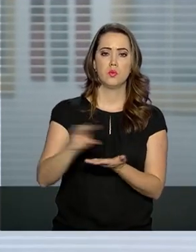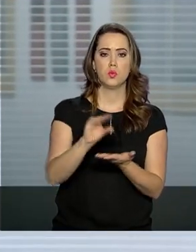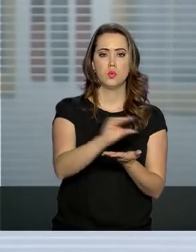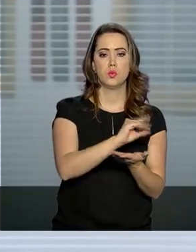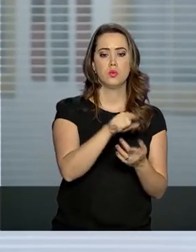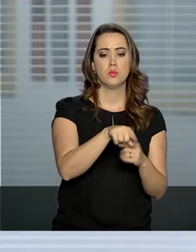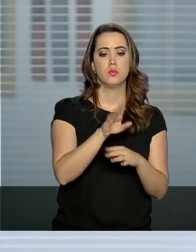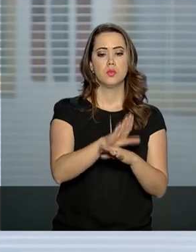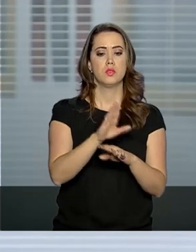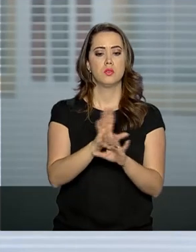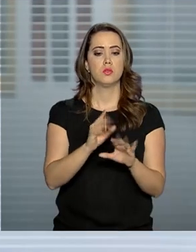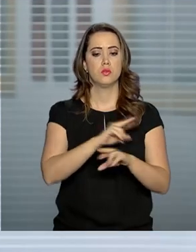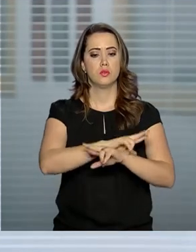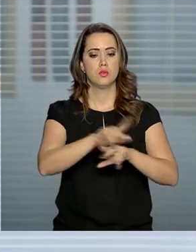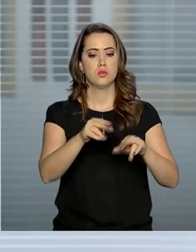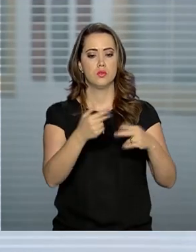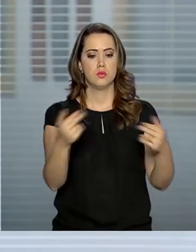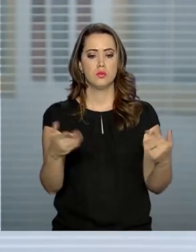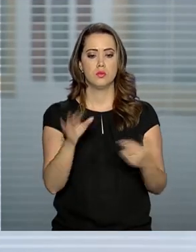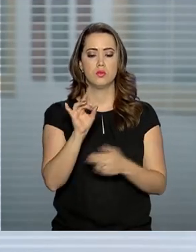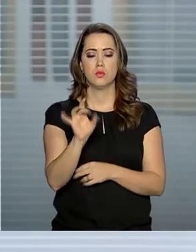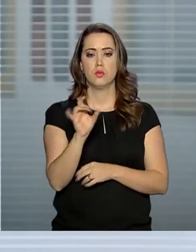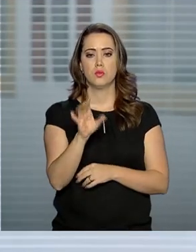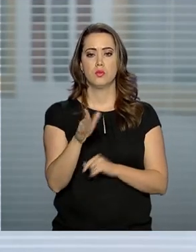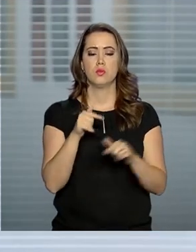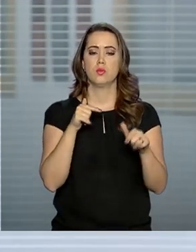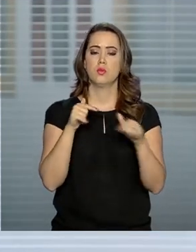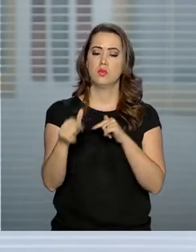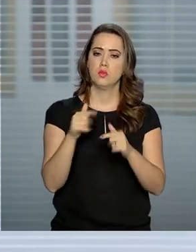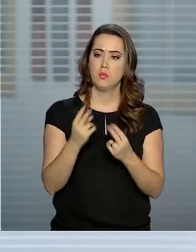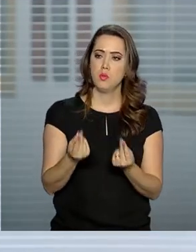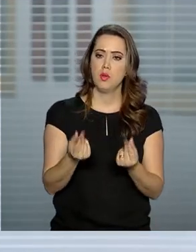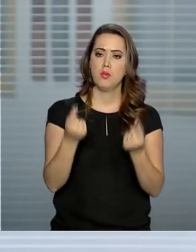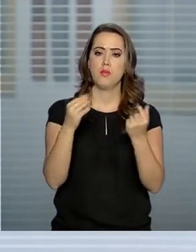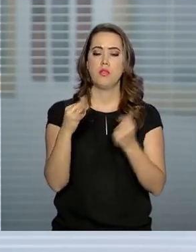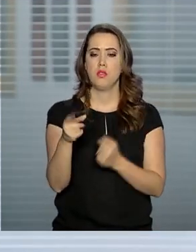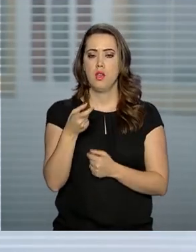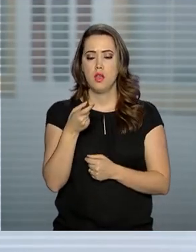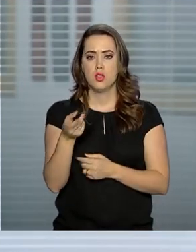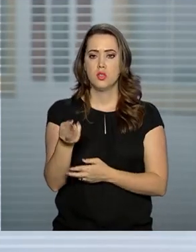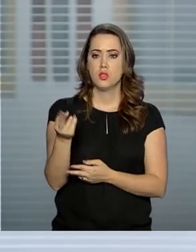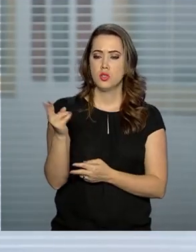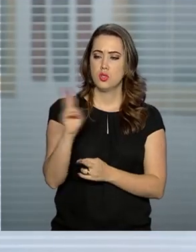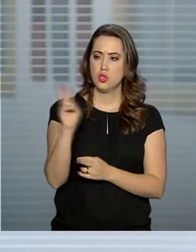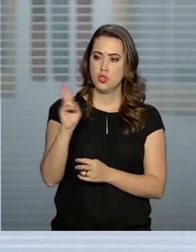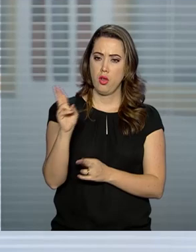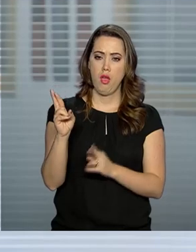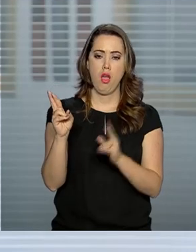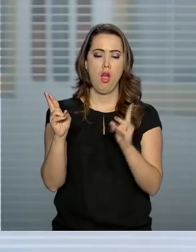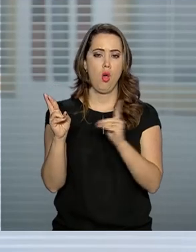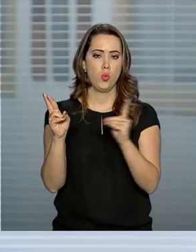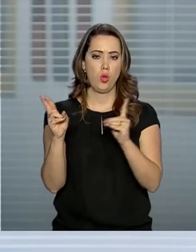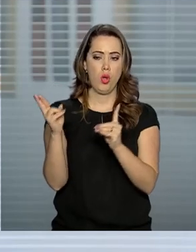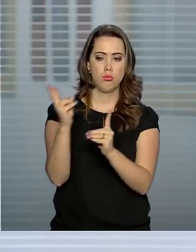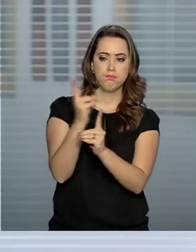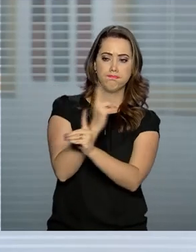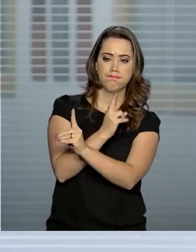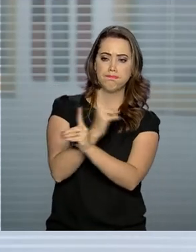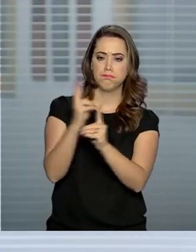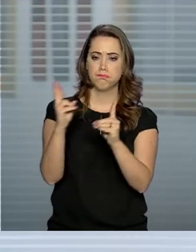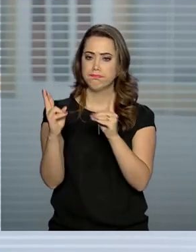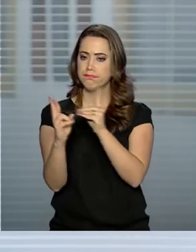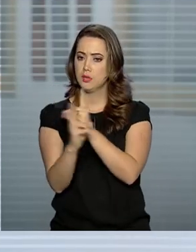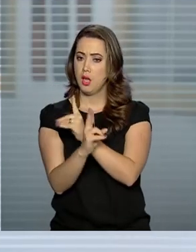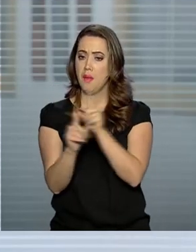Para beneficiar uma série de coisas Não só mercado financeiro em termos de taxa de câmbio Bolsa, em termos de preço Mas